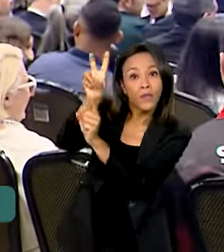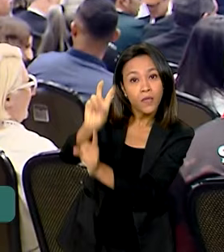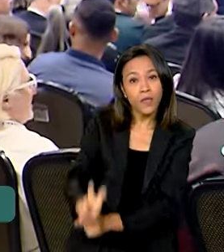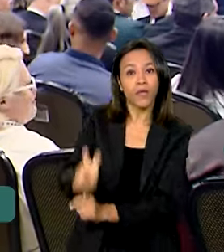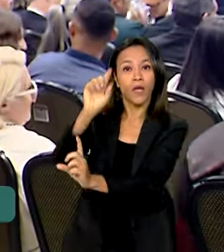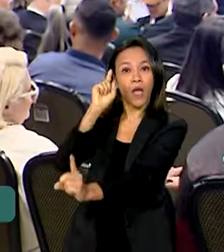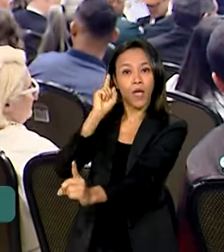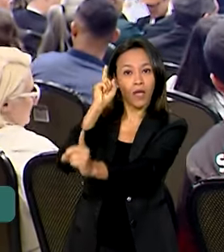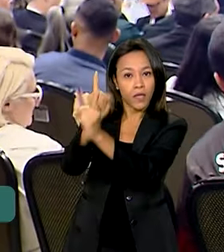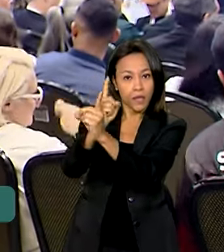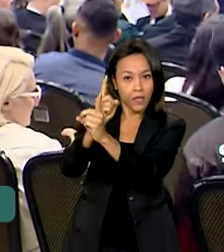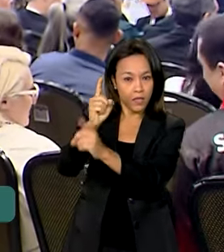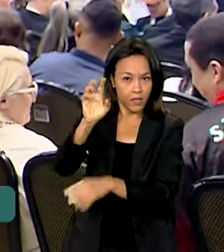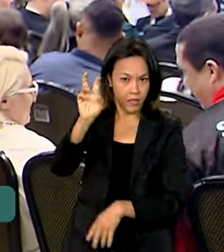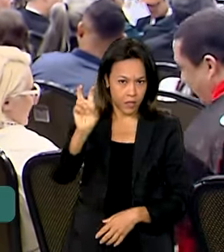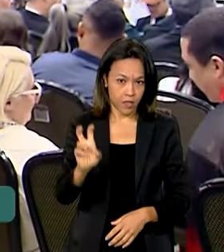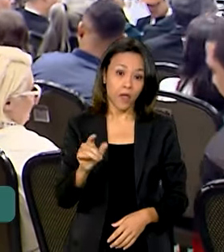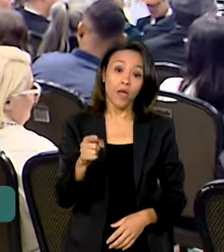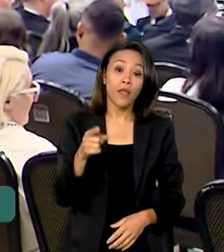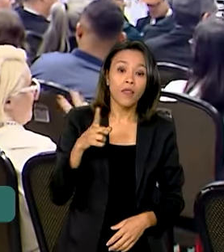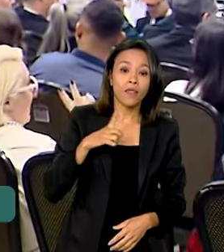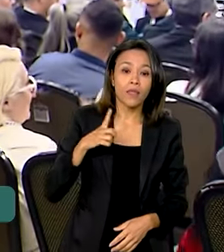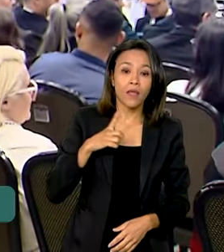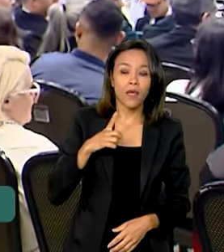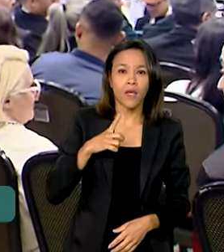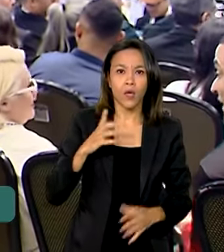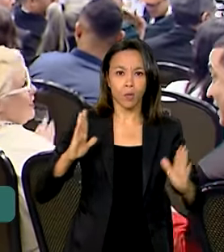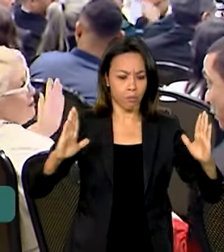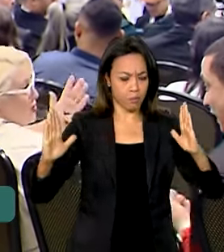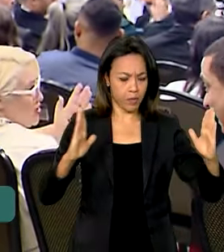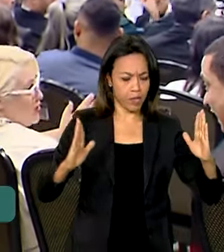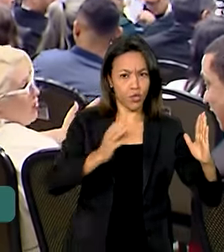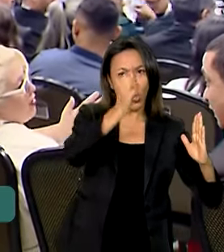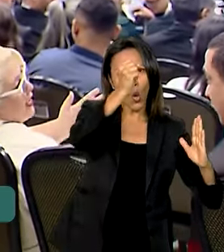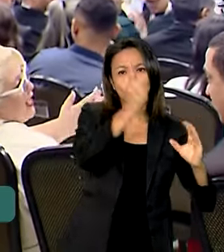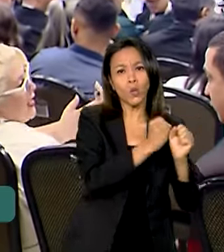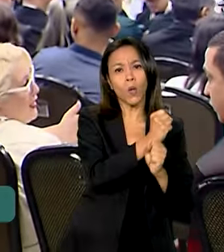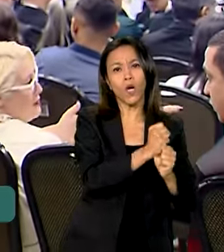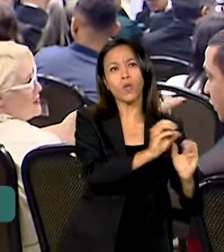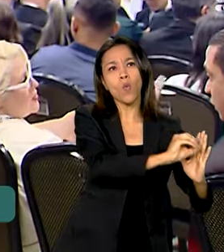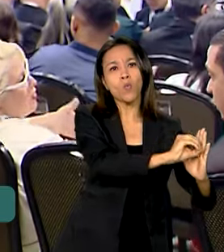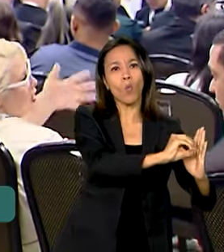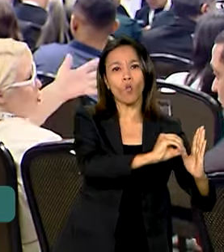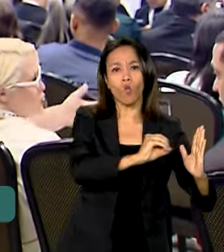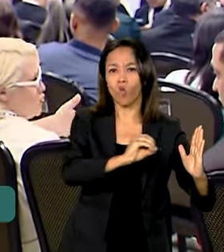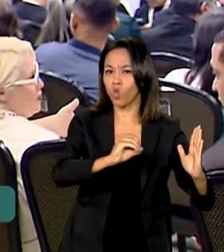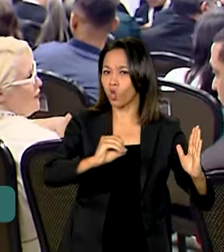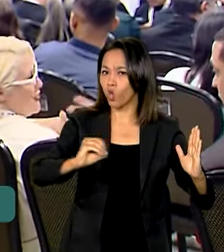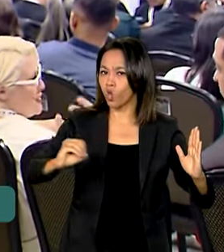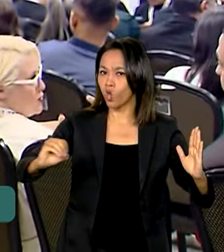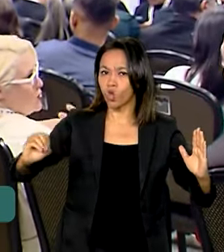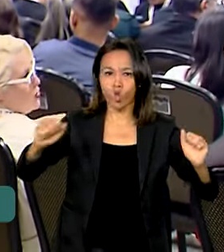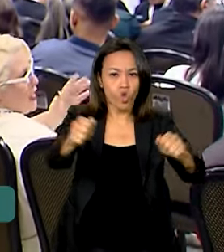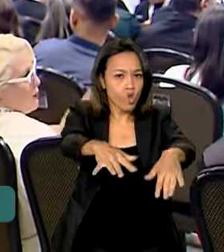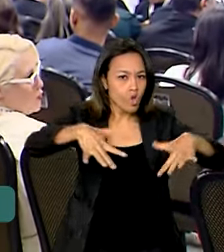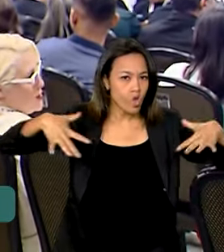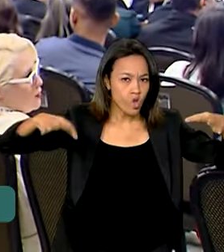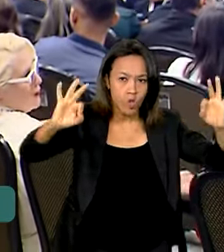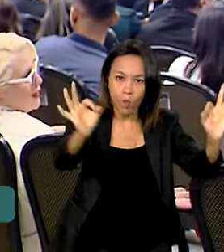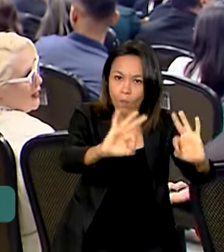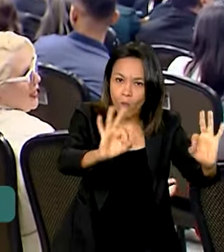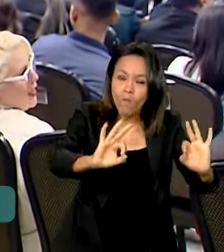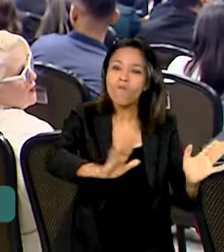curiosidade. A tem um vazio aí de oito anos, porque desde 2016 essa conferência não acontecia.